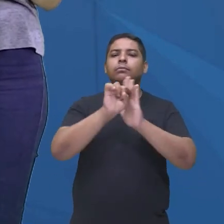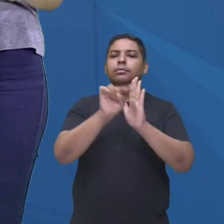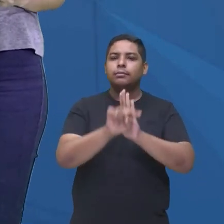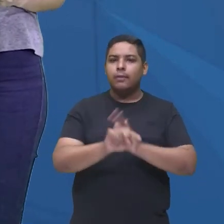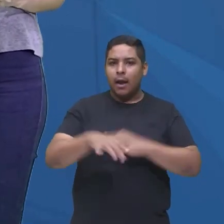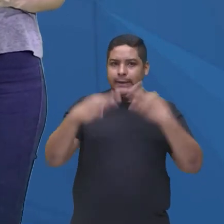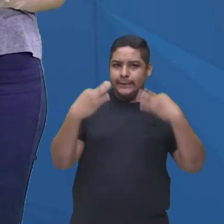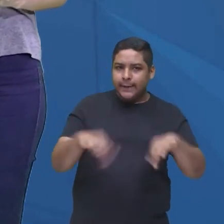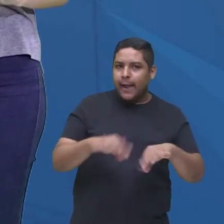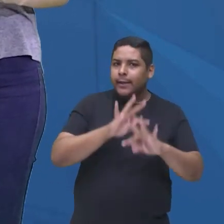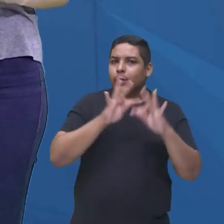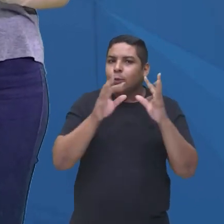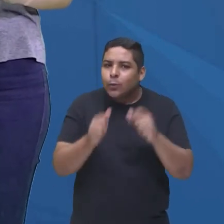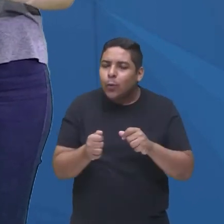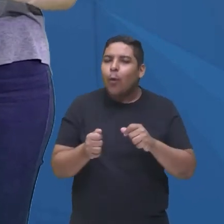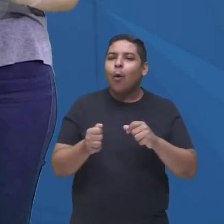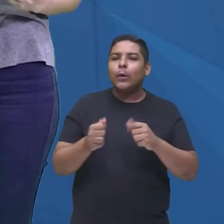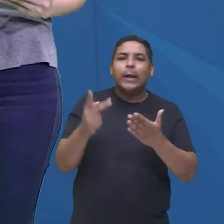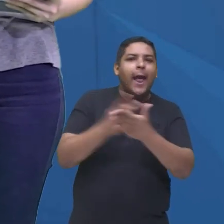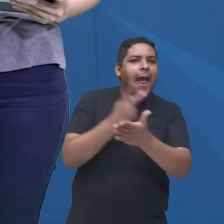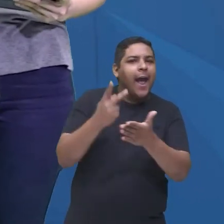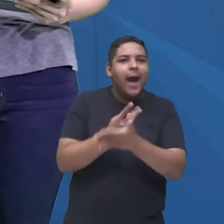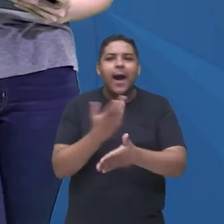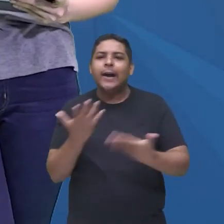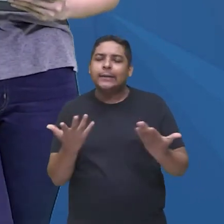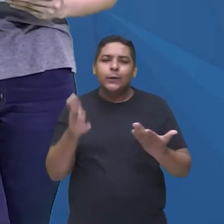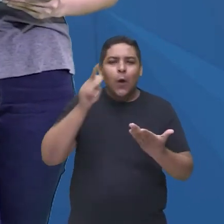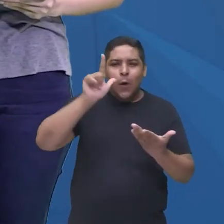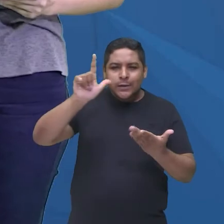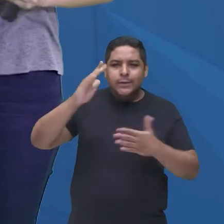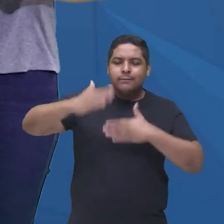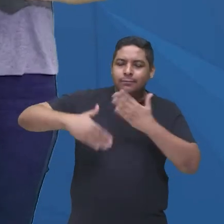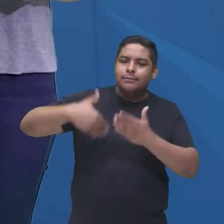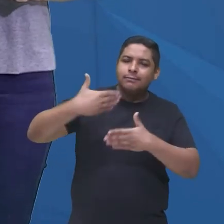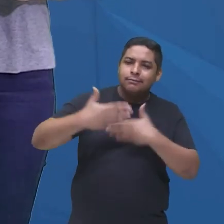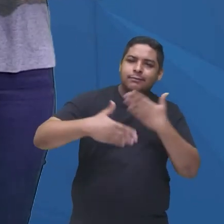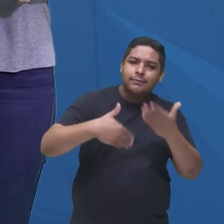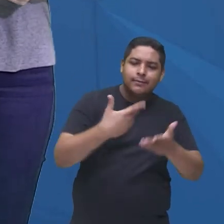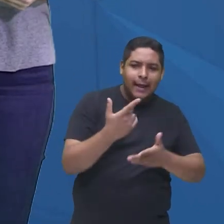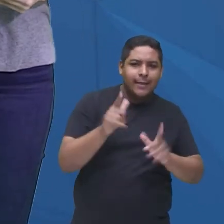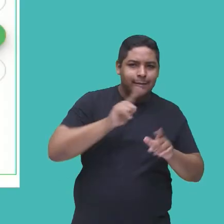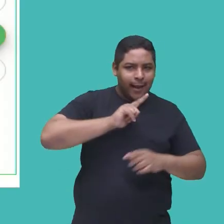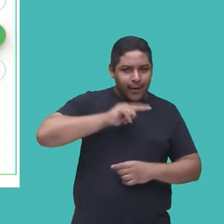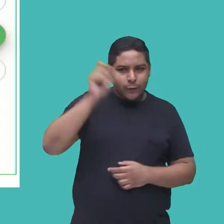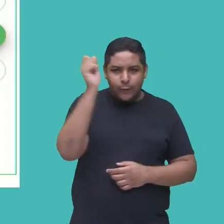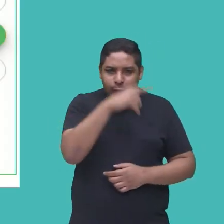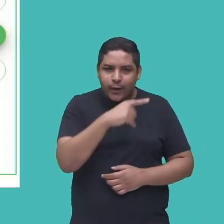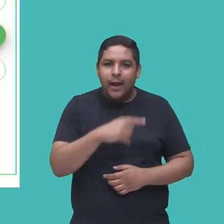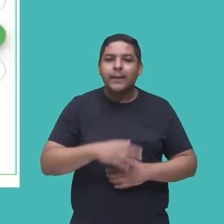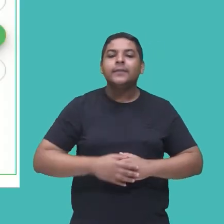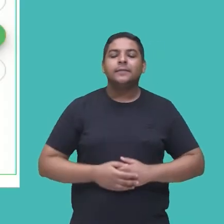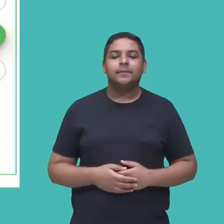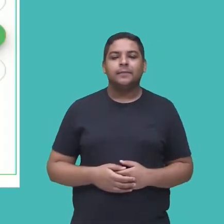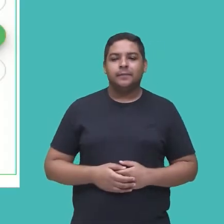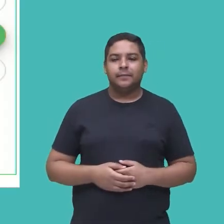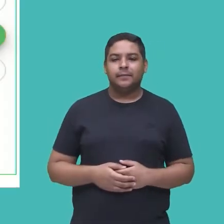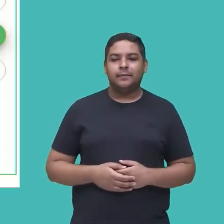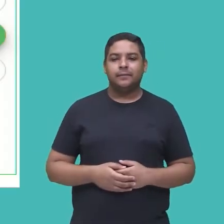quiz, tá acertando tudo, tá conseguindo avançar, teve dificuldade, vamos ver ali a resposta,